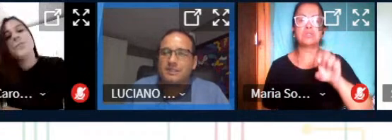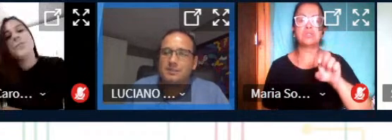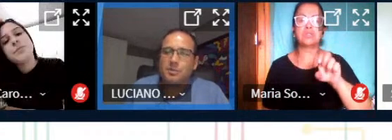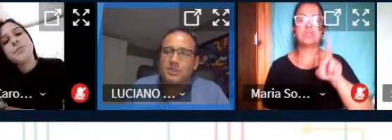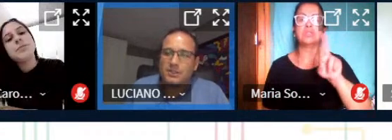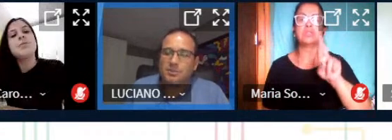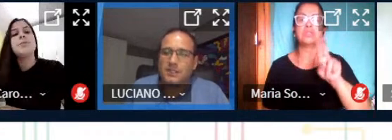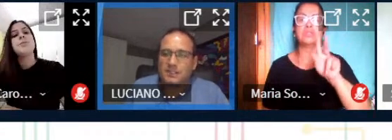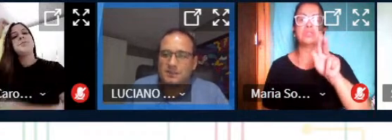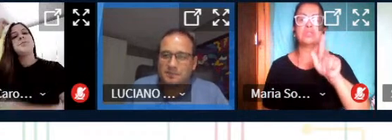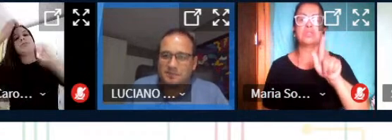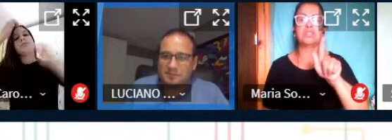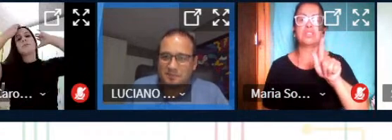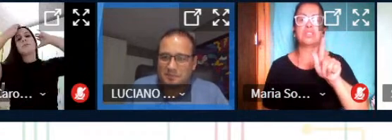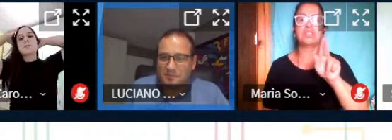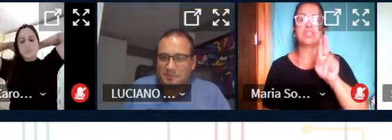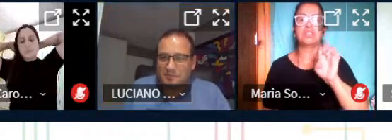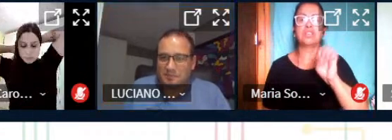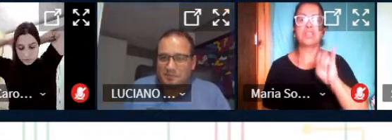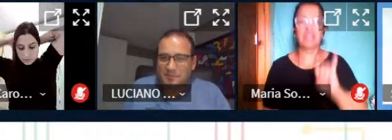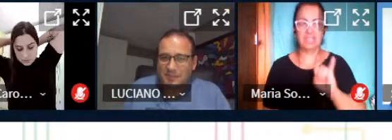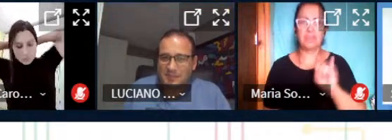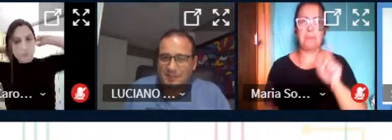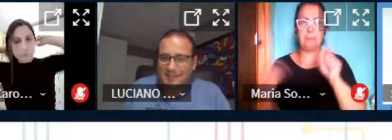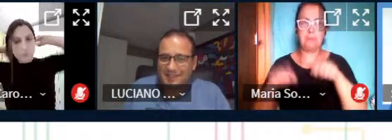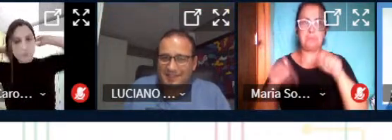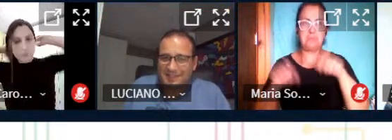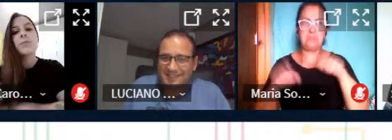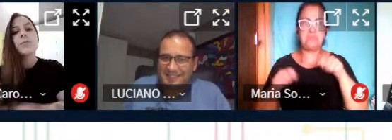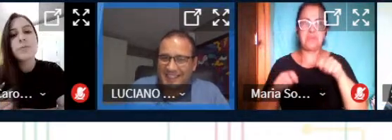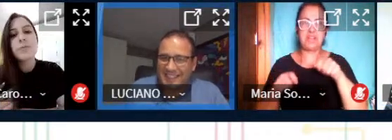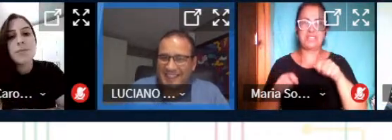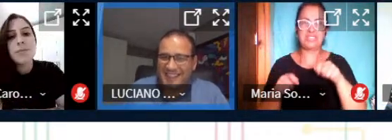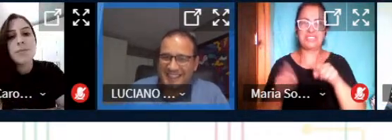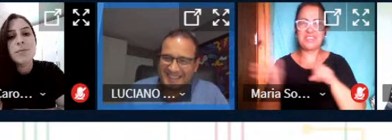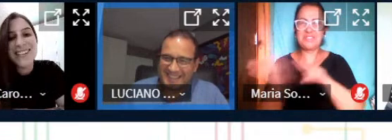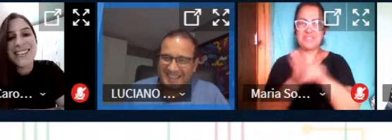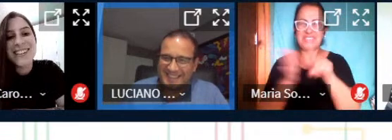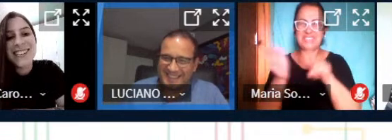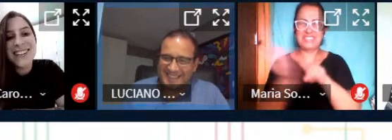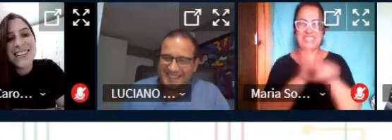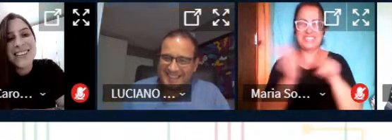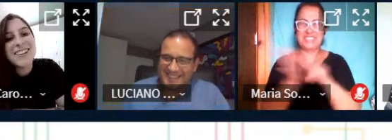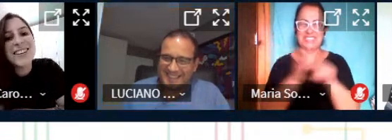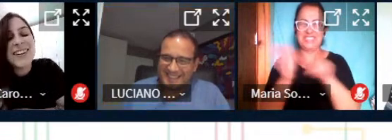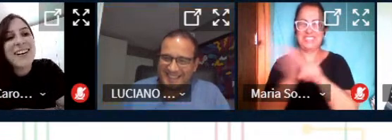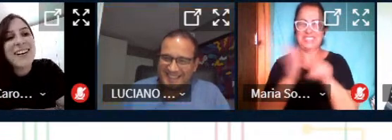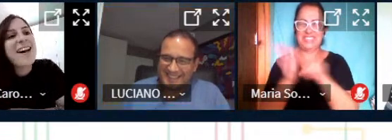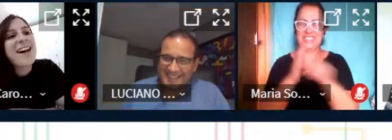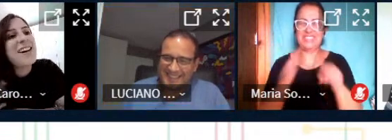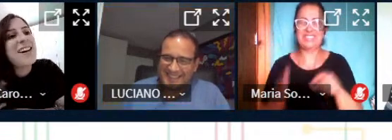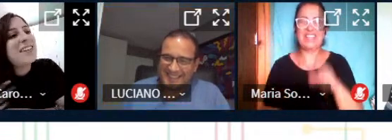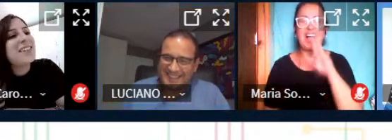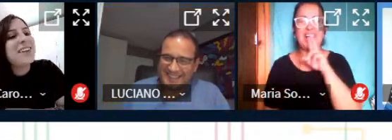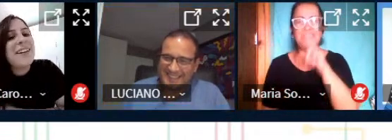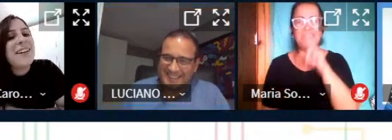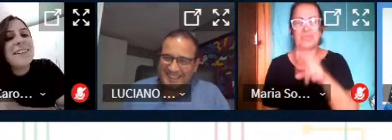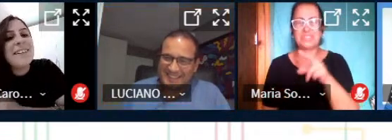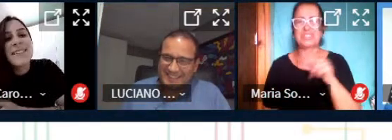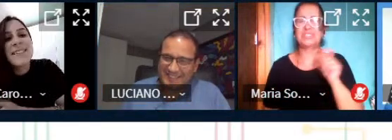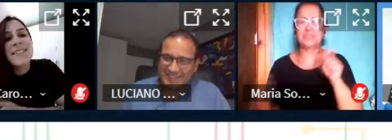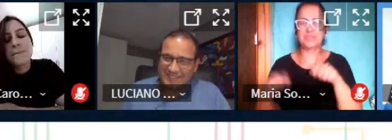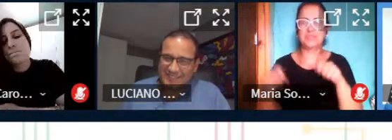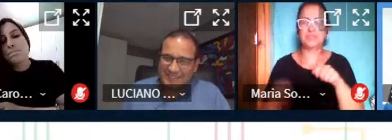andamento desse projeto maker mas o que eu mais quero é são perguntas ótimas Luciano por favor Serguei responde aí Oi